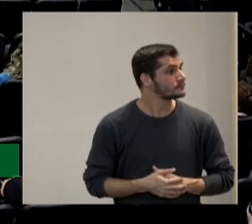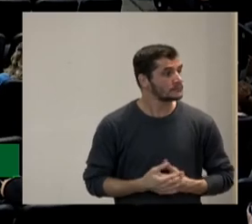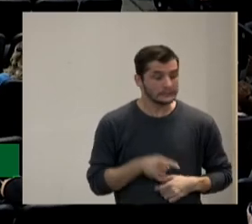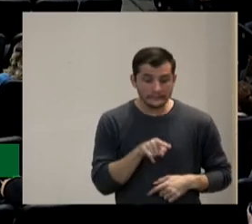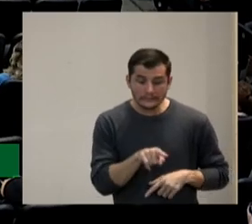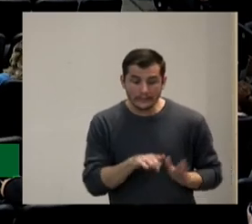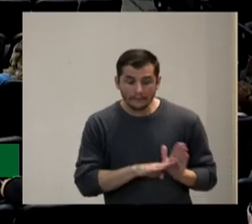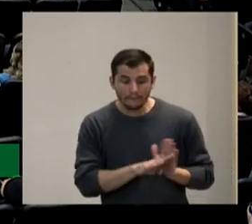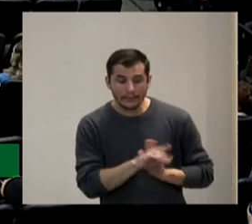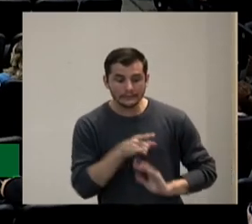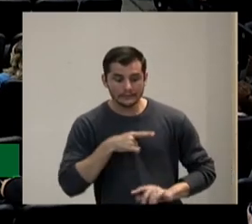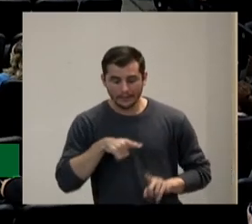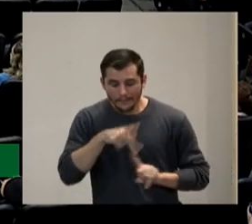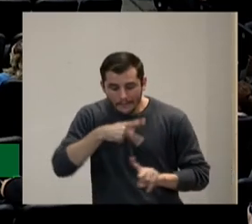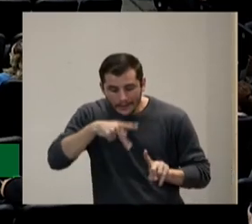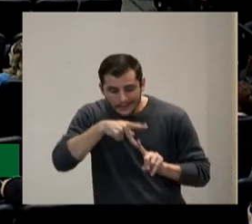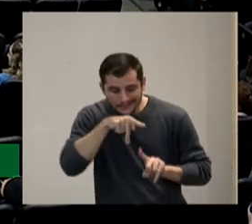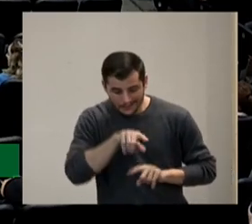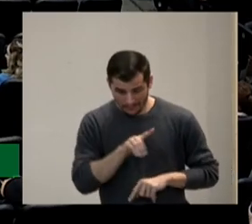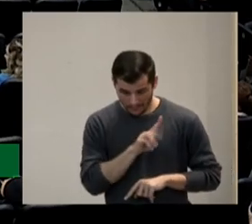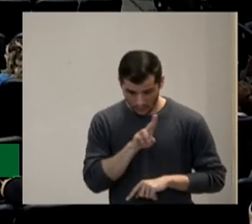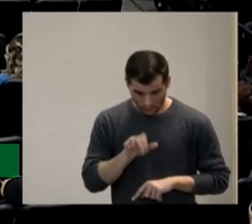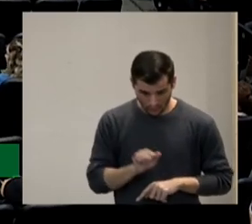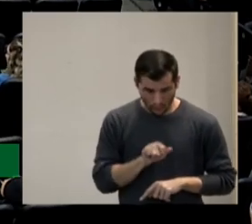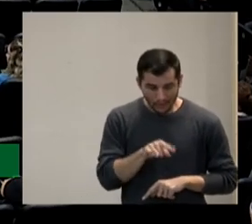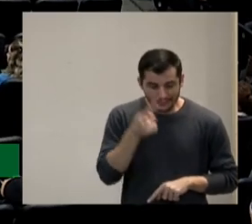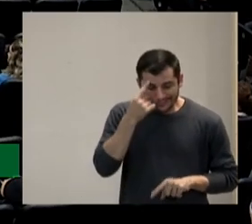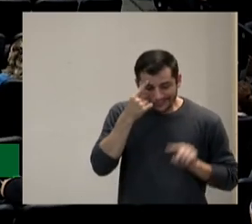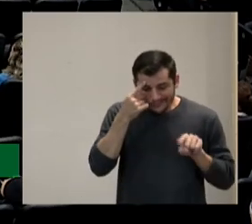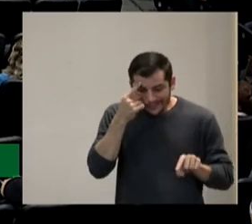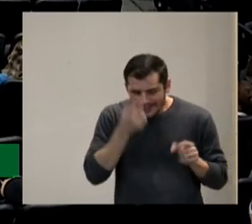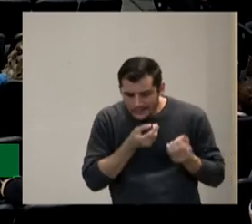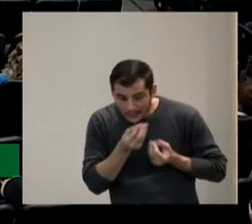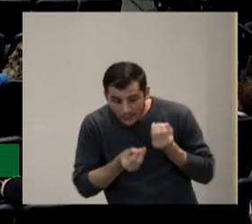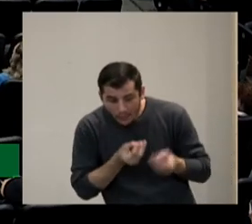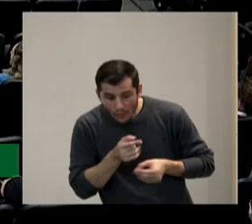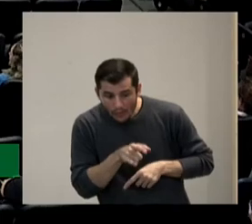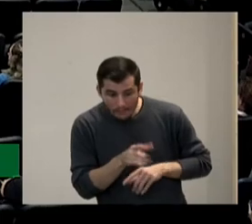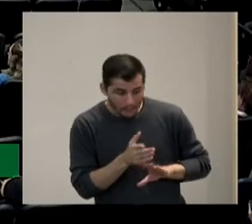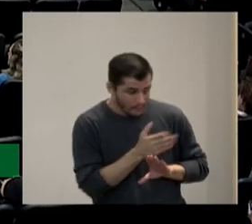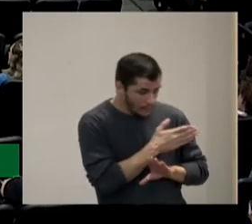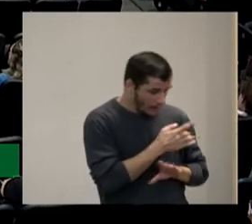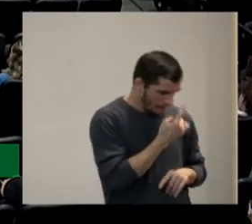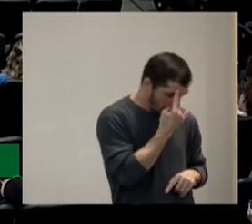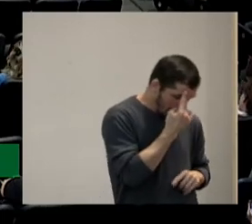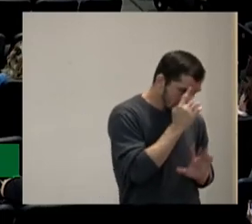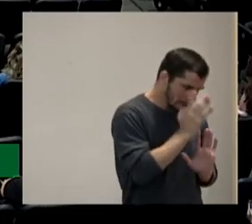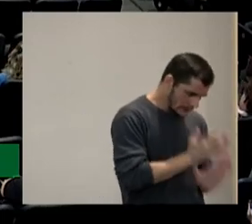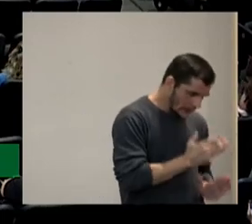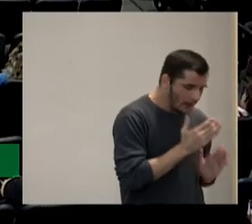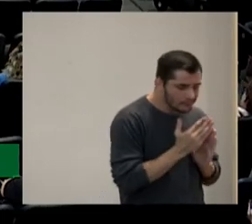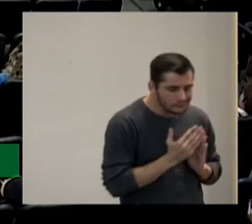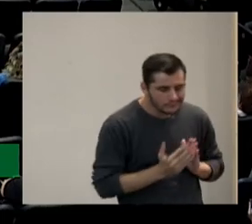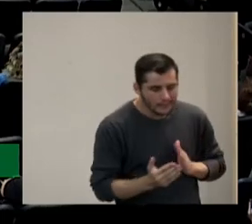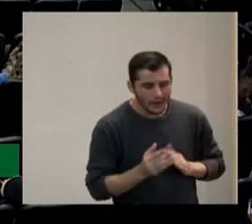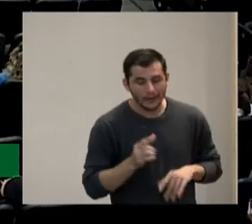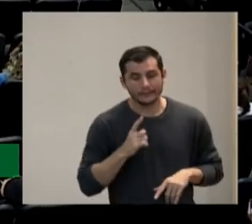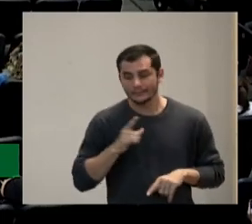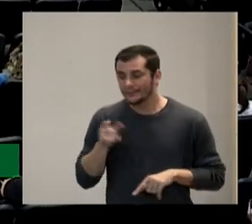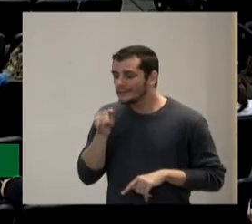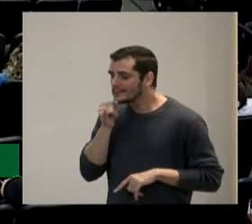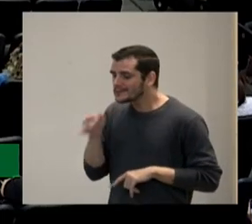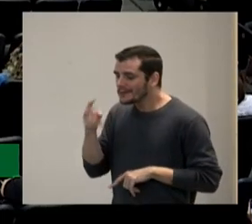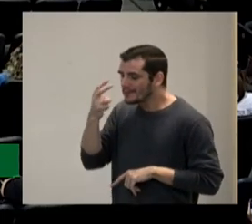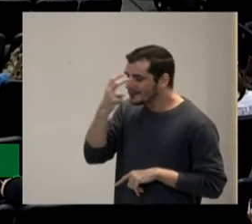este planejamento Dua pensando que eu já pensei que tenho um aluno cego que tenho um aluno